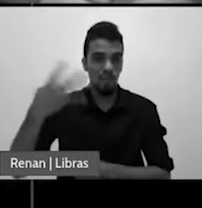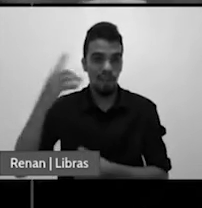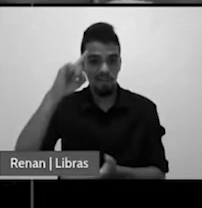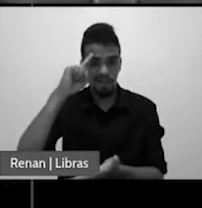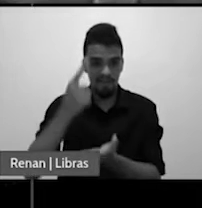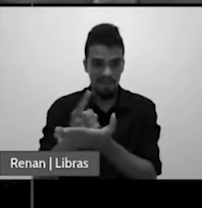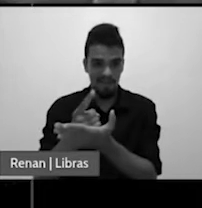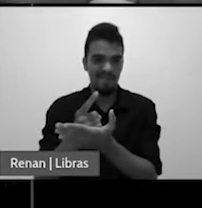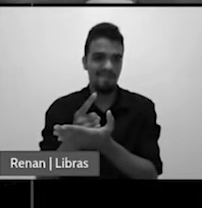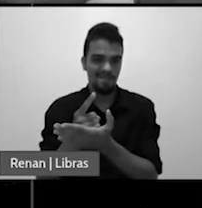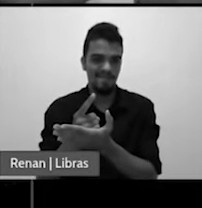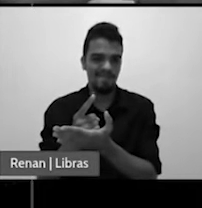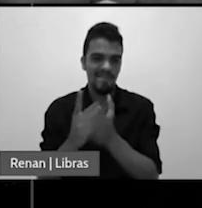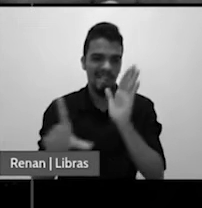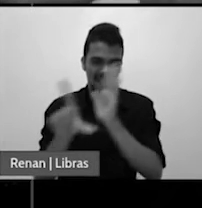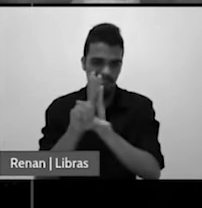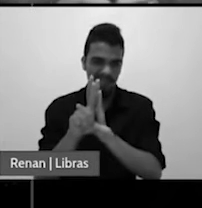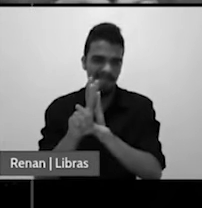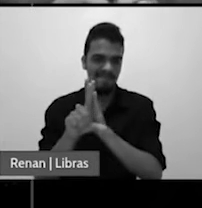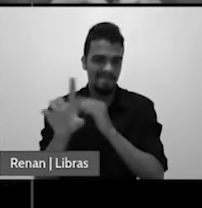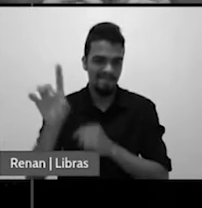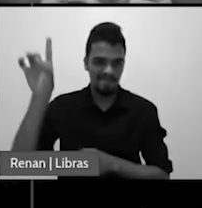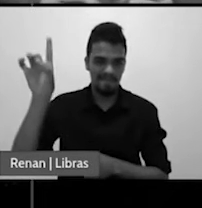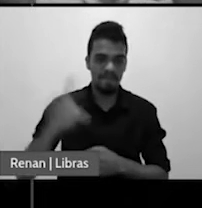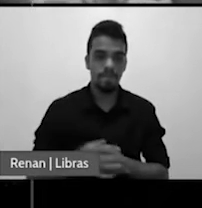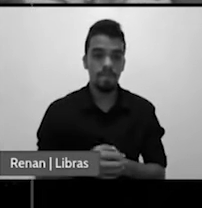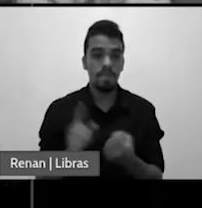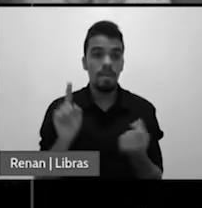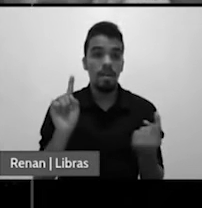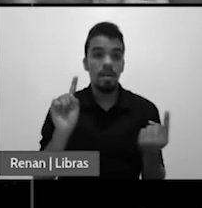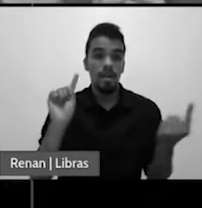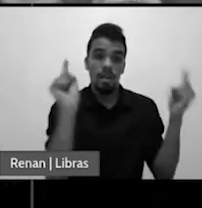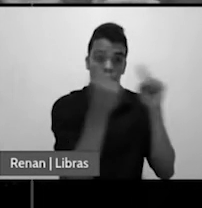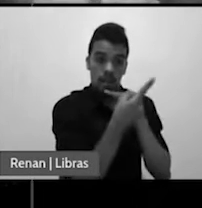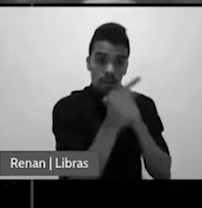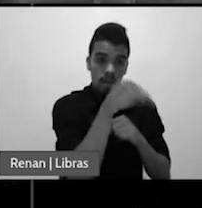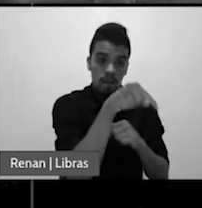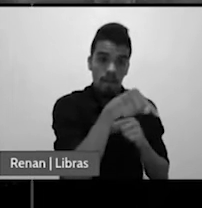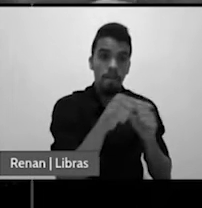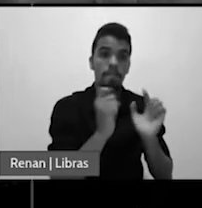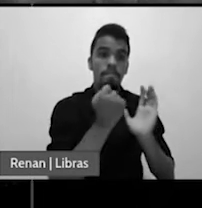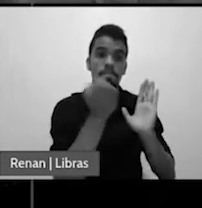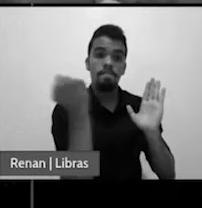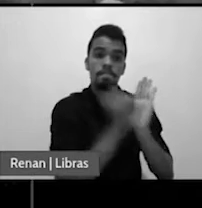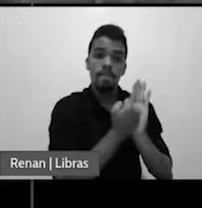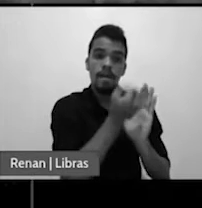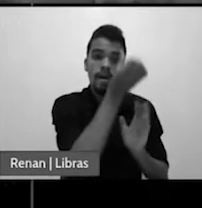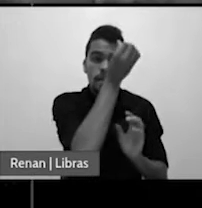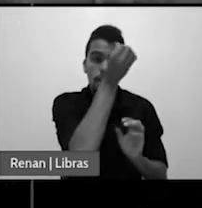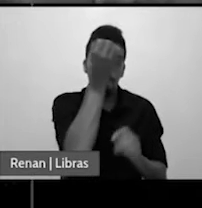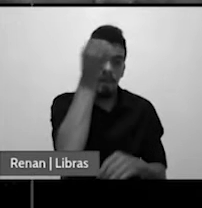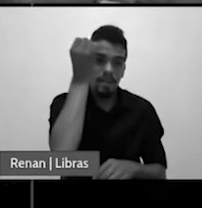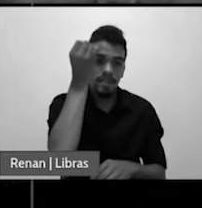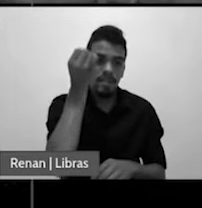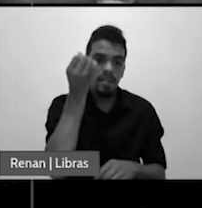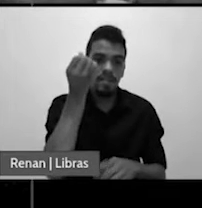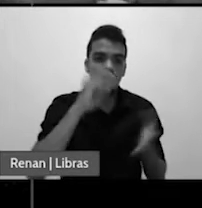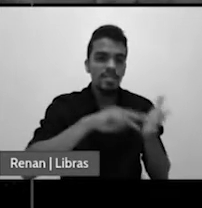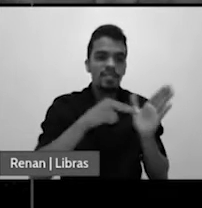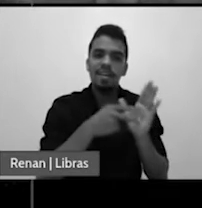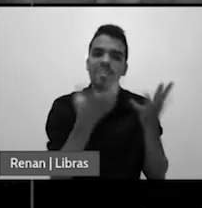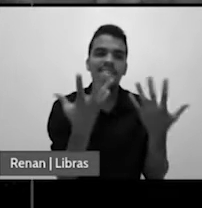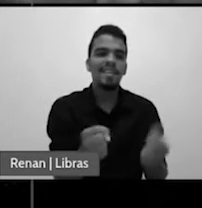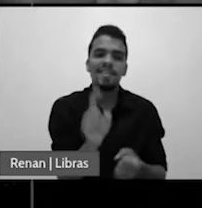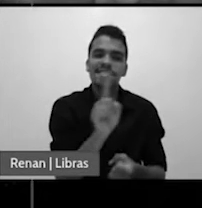Por contraste, a marca da besta tem a ver com a não aceitação da criação divina, tem a ver com a